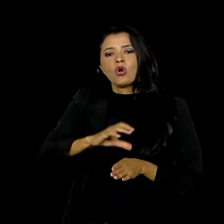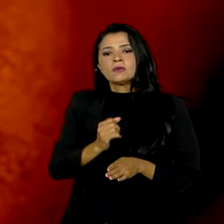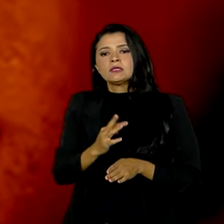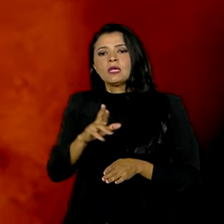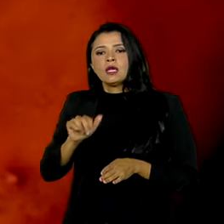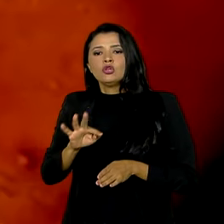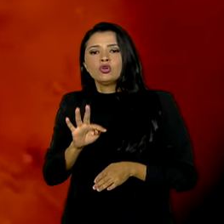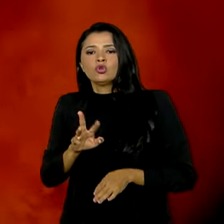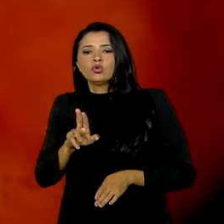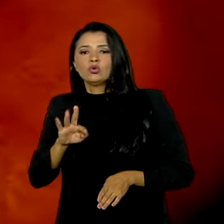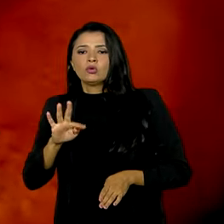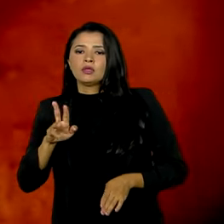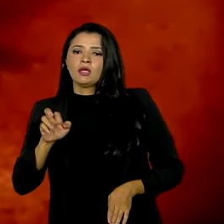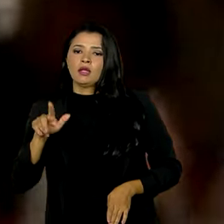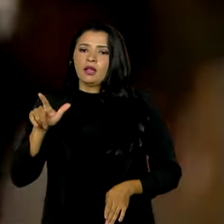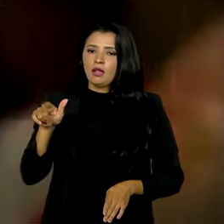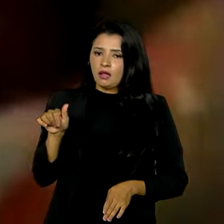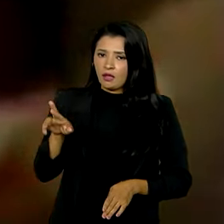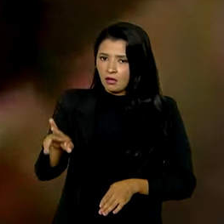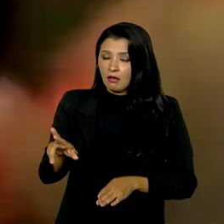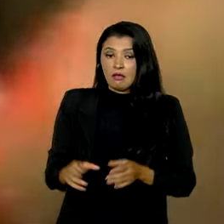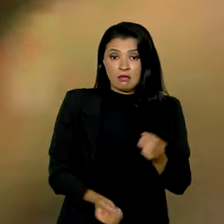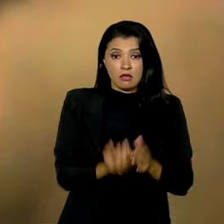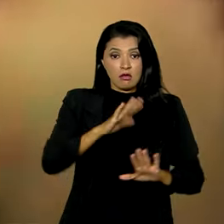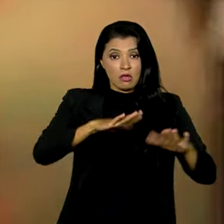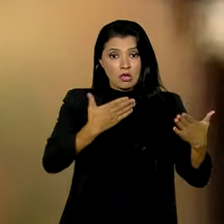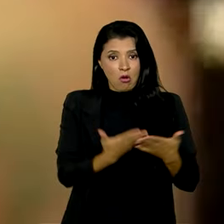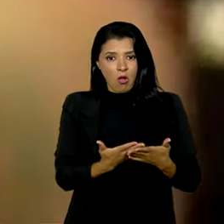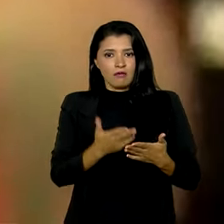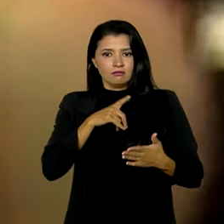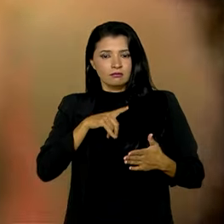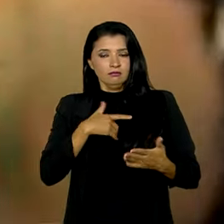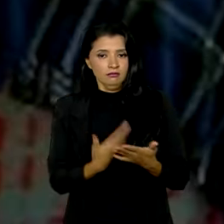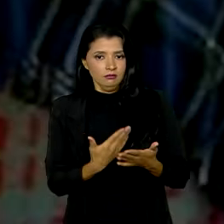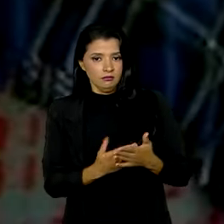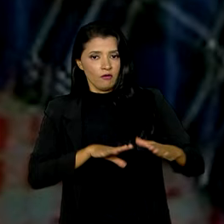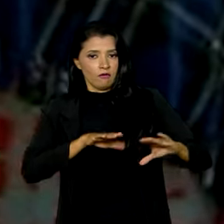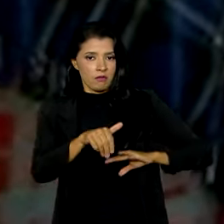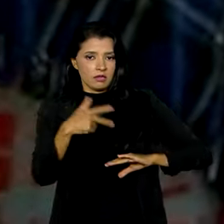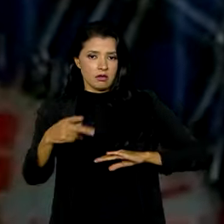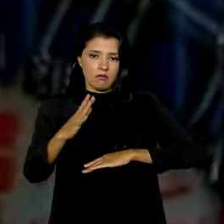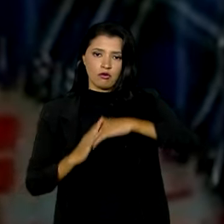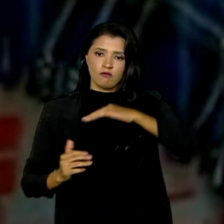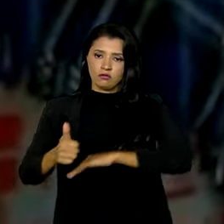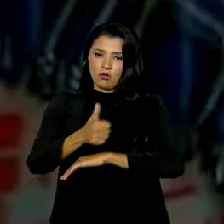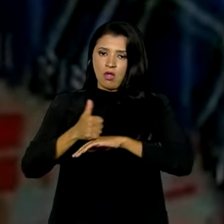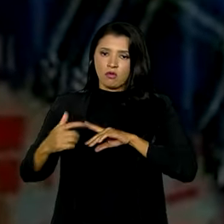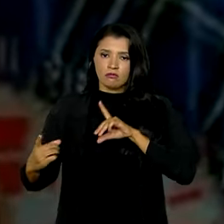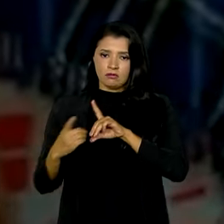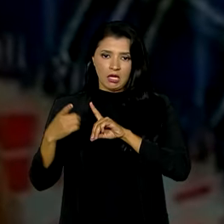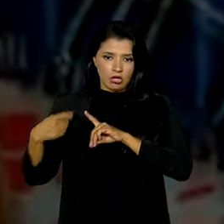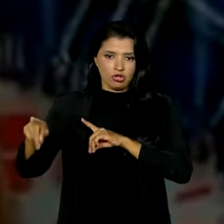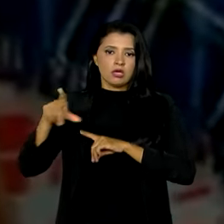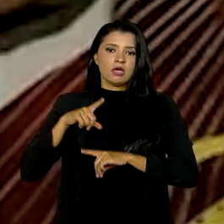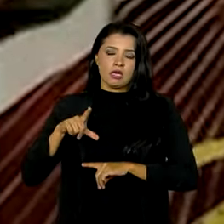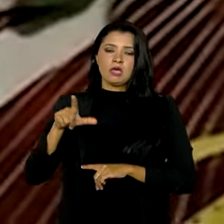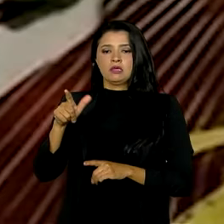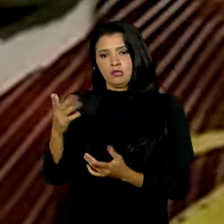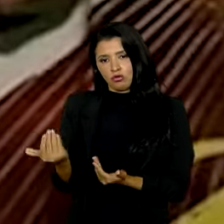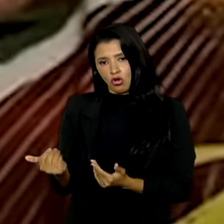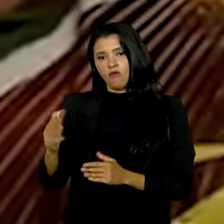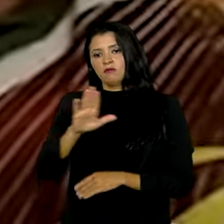e a criação de uma escola para a formação dos profissionais que trabalham no atendimento dos menores. Em 2023,